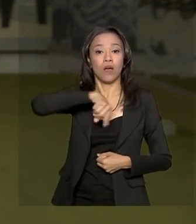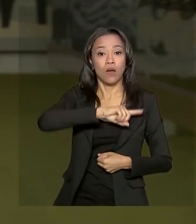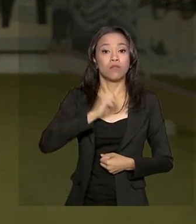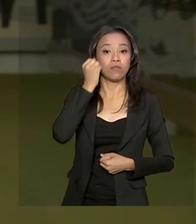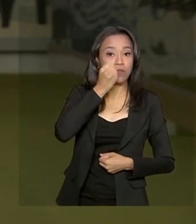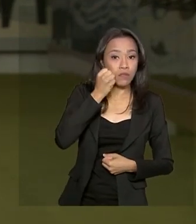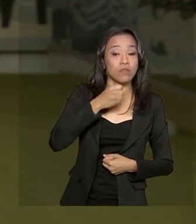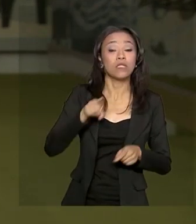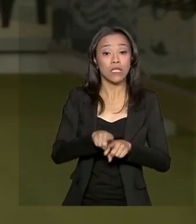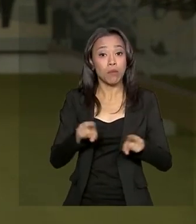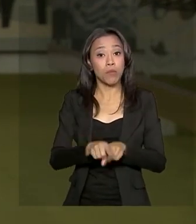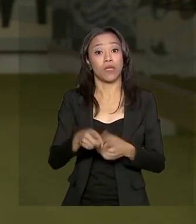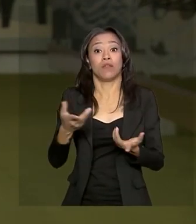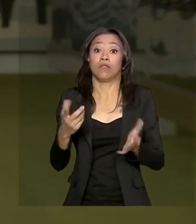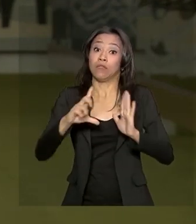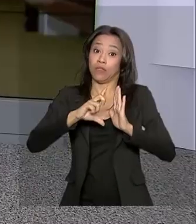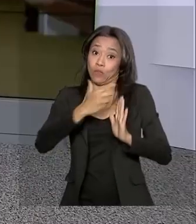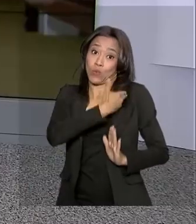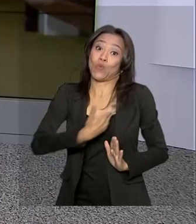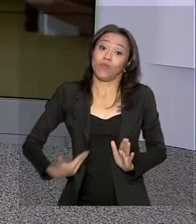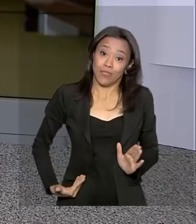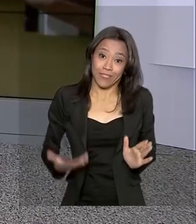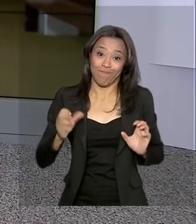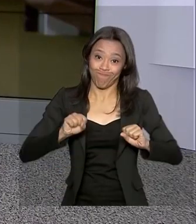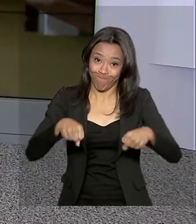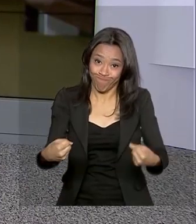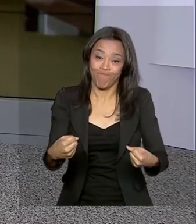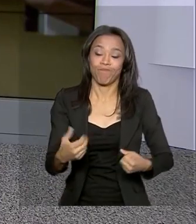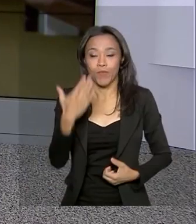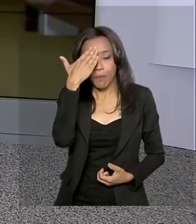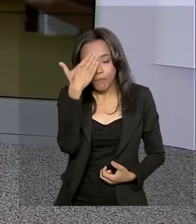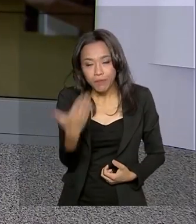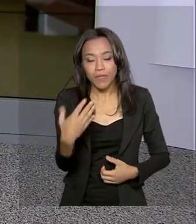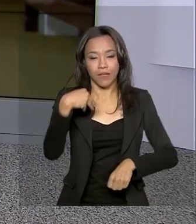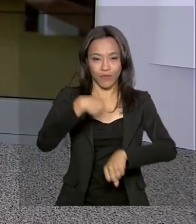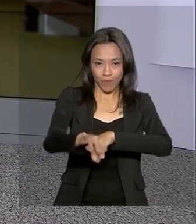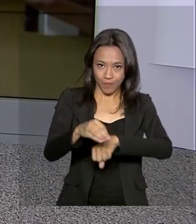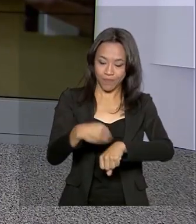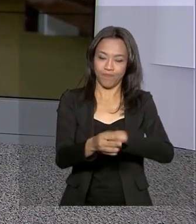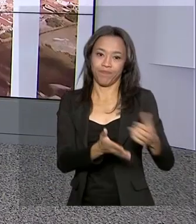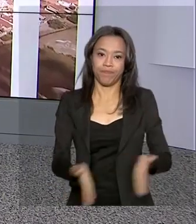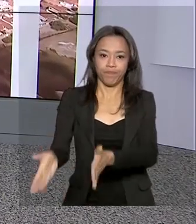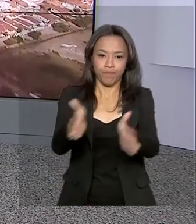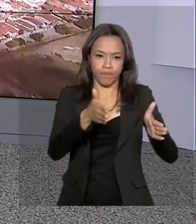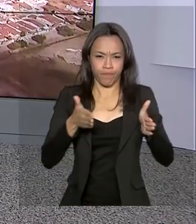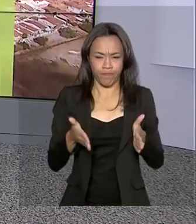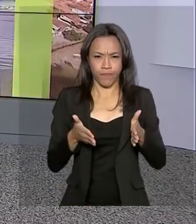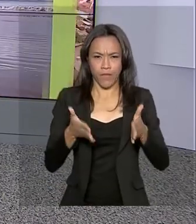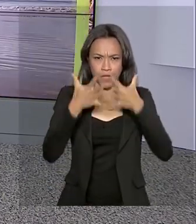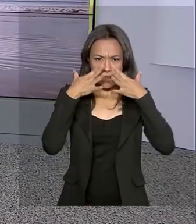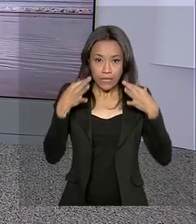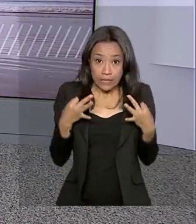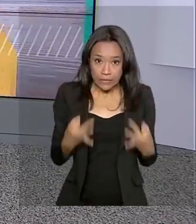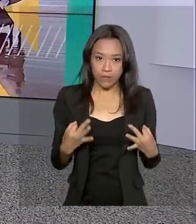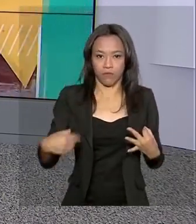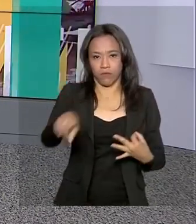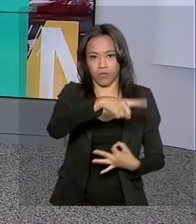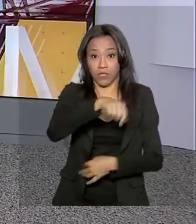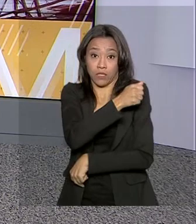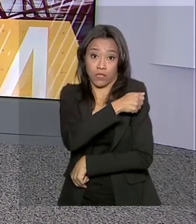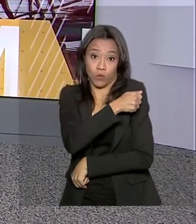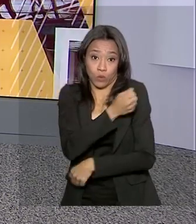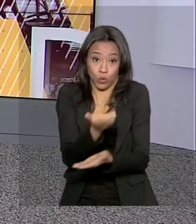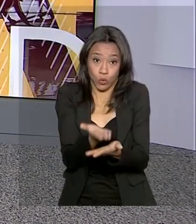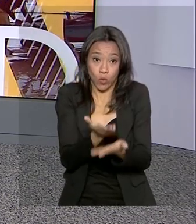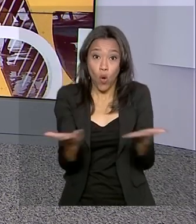Palácio do Planalto. Renata, volto com você. Obrigada, Selma Dias, pelas suas informações. E atenção, estudantes! A partir de hoje,